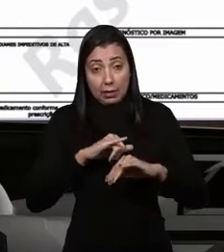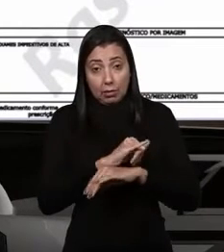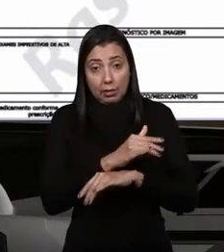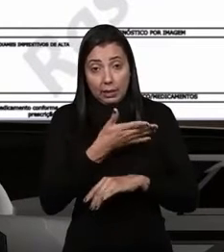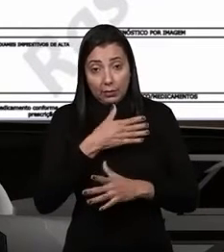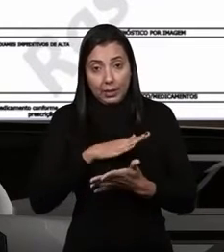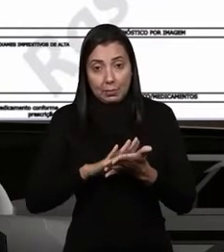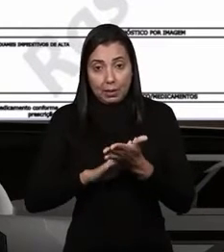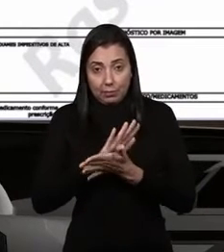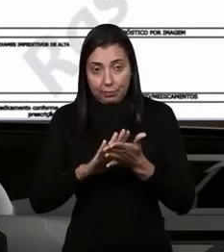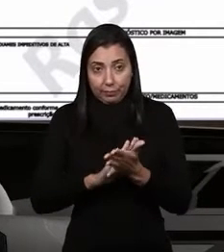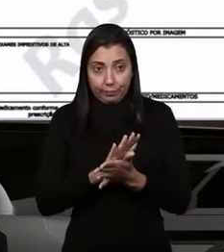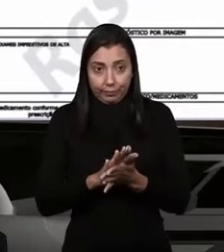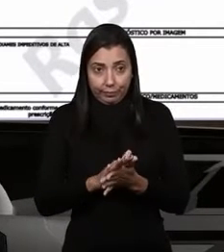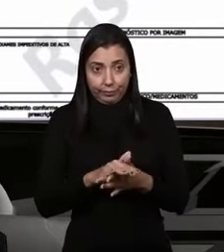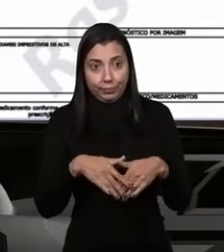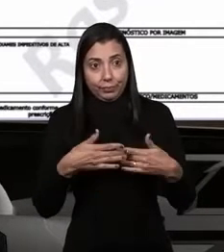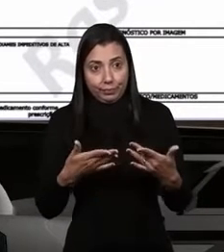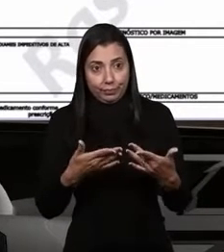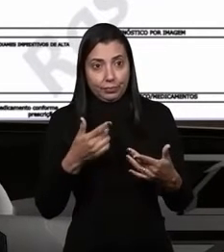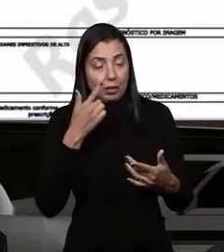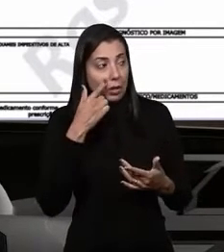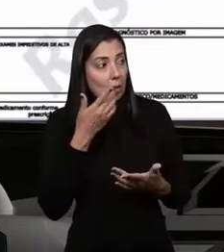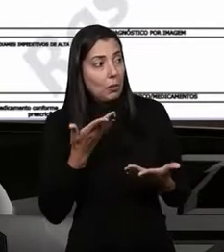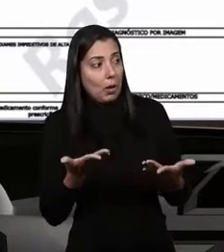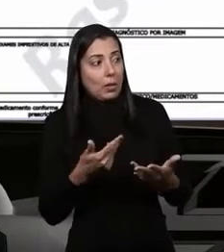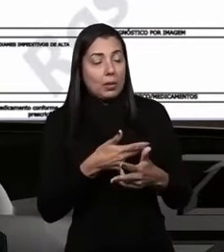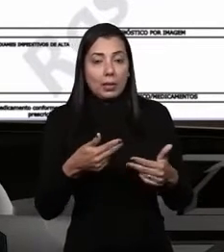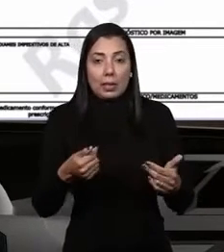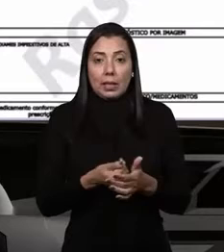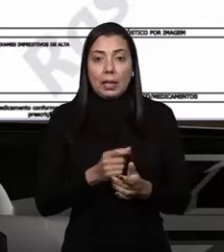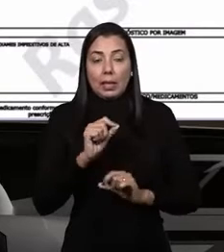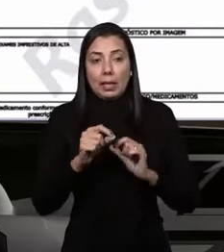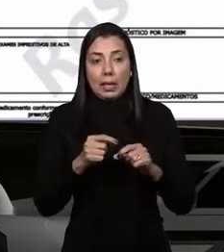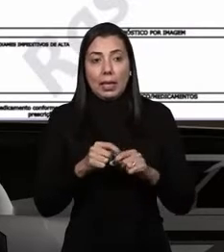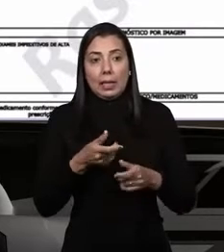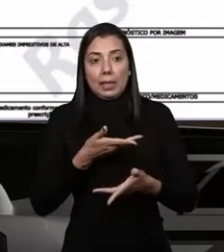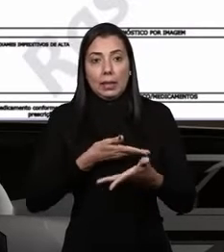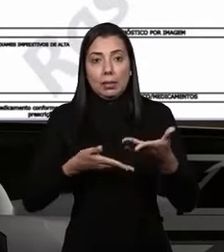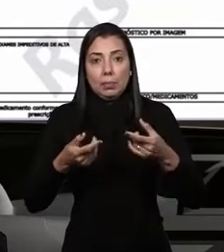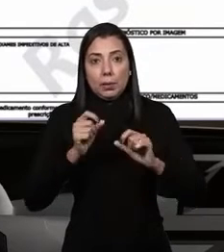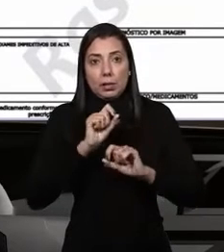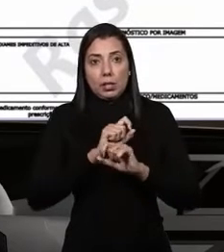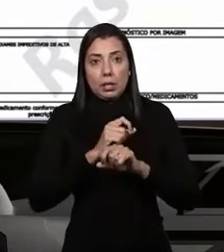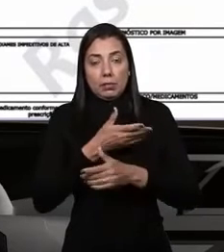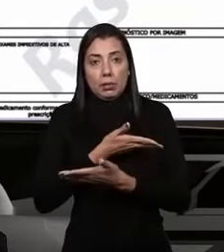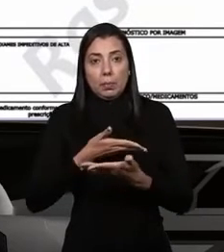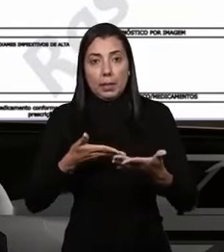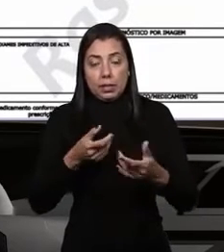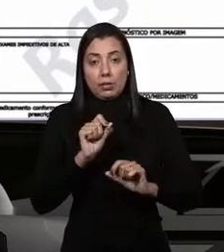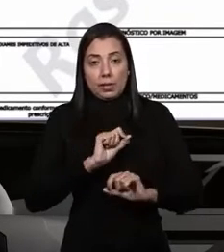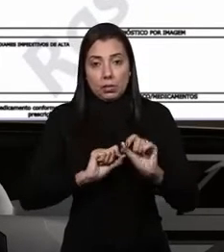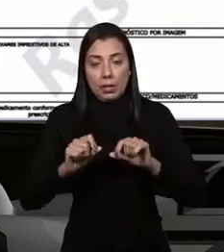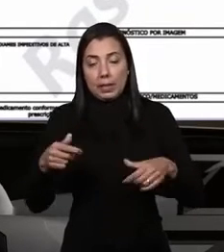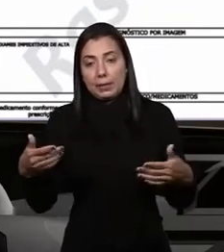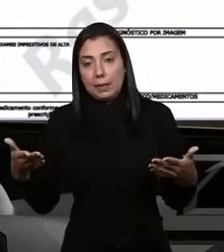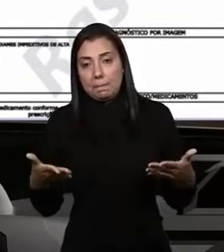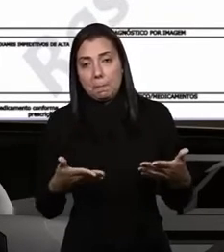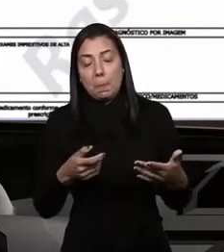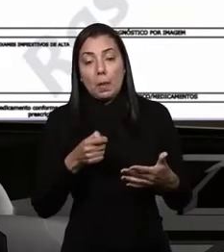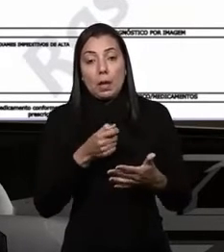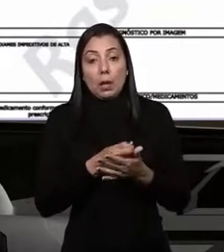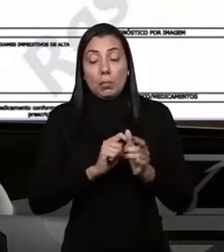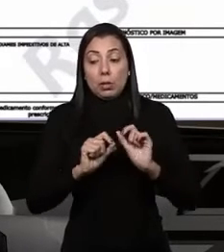formulário, verificar quais são as causas que foram monitoradas. Esse é um retrato do formulário, já como ele é